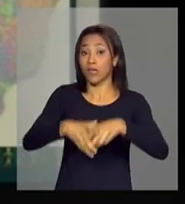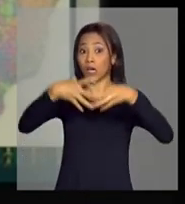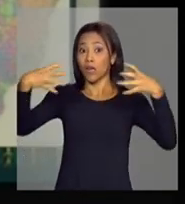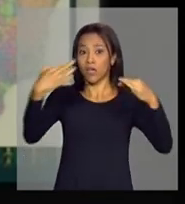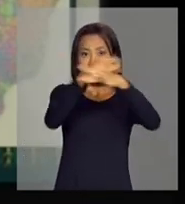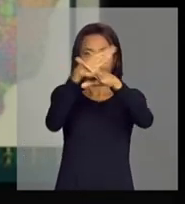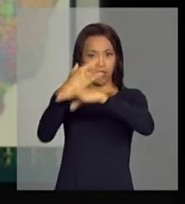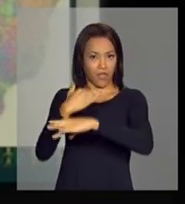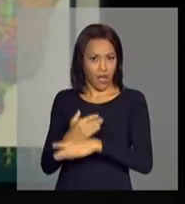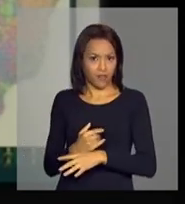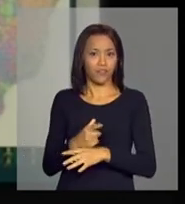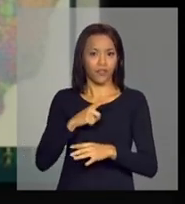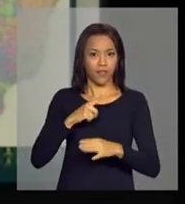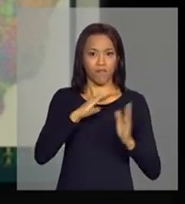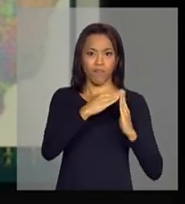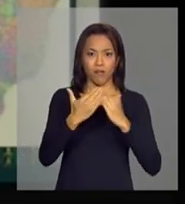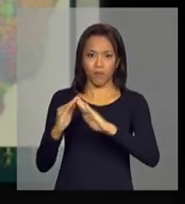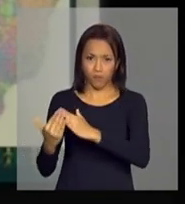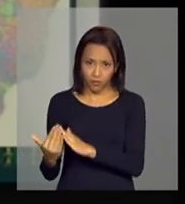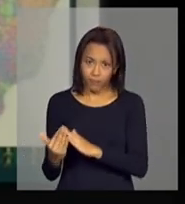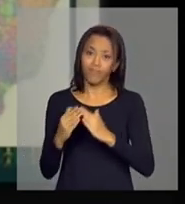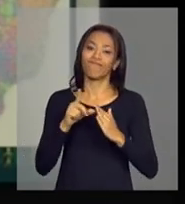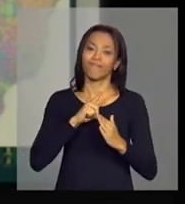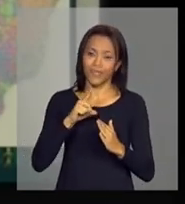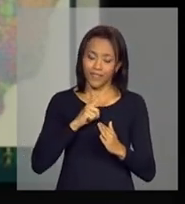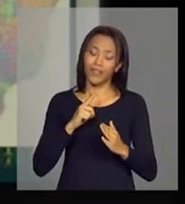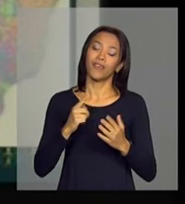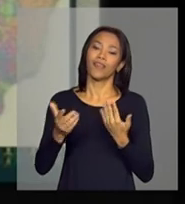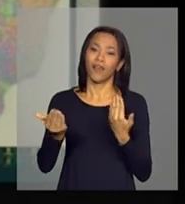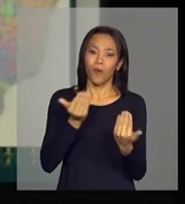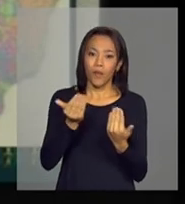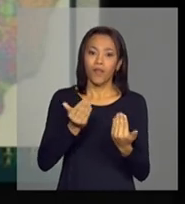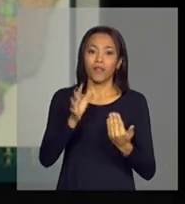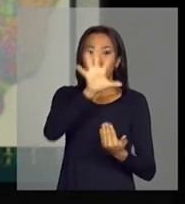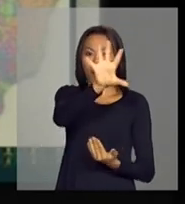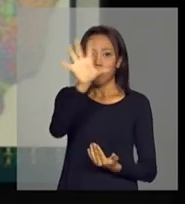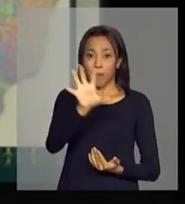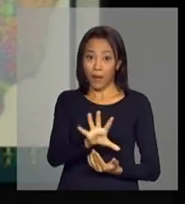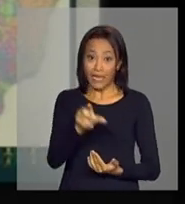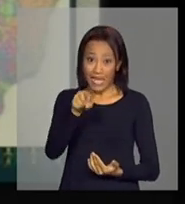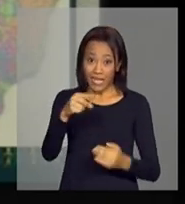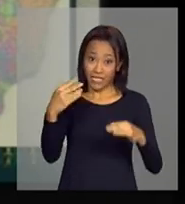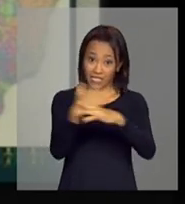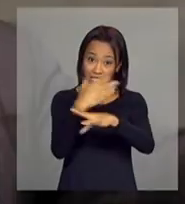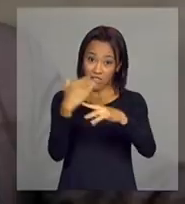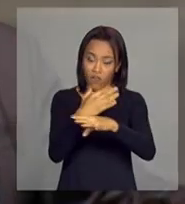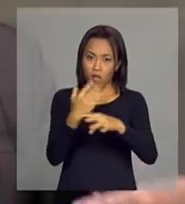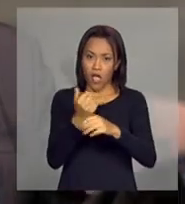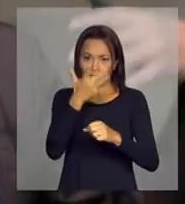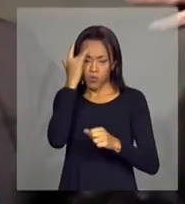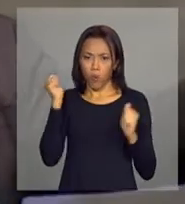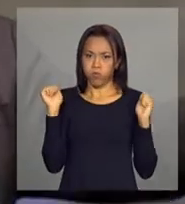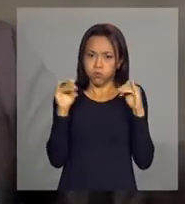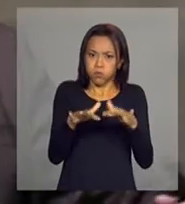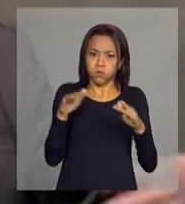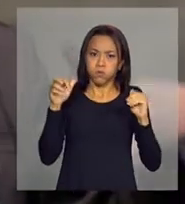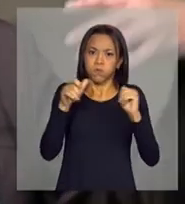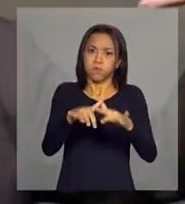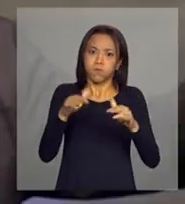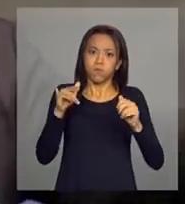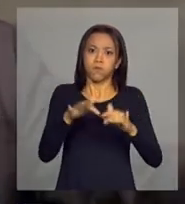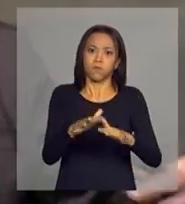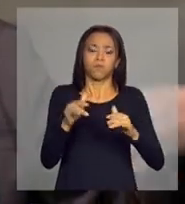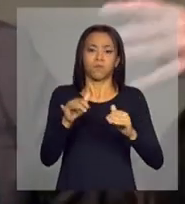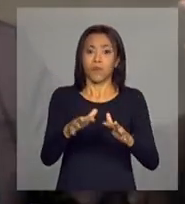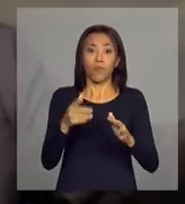periferia das grandes metrópoles, que se relaciona também com a questão regional, na medida em que essas metrópoles foram sendo inchadas, uma vez que as